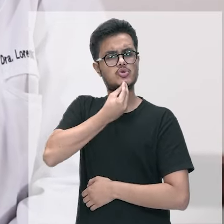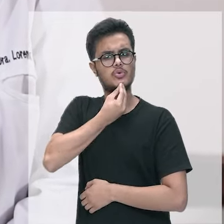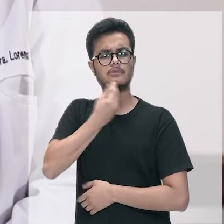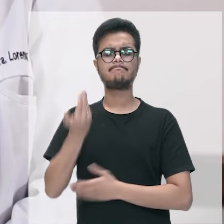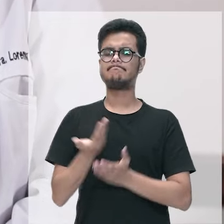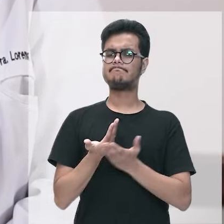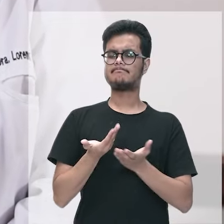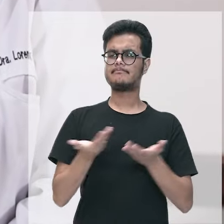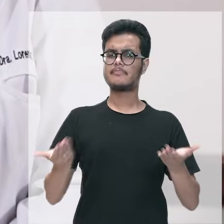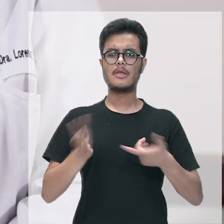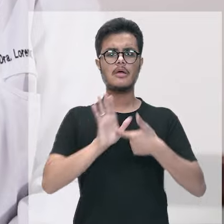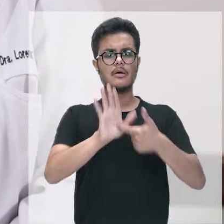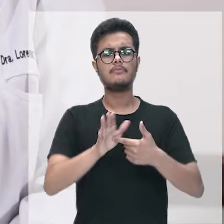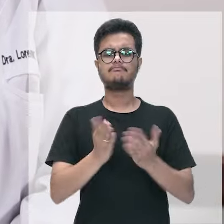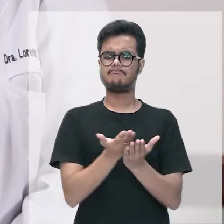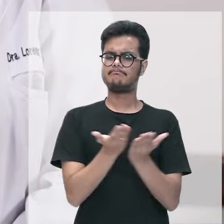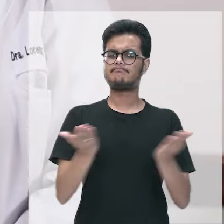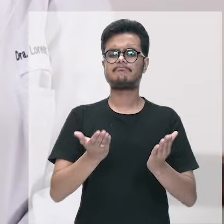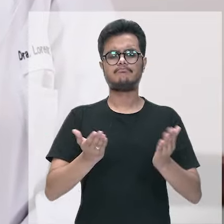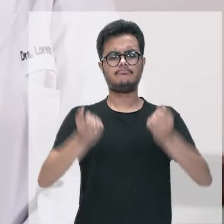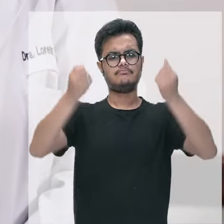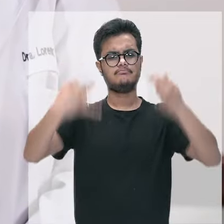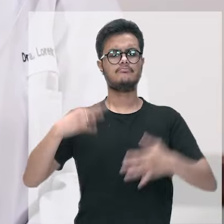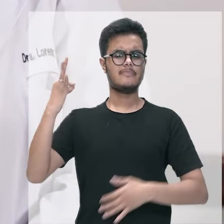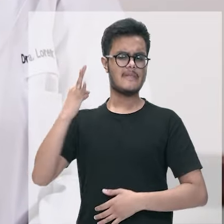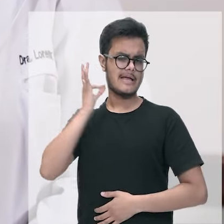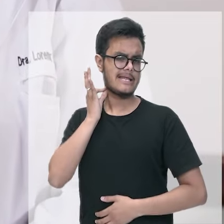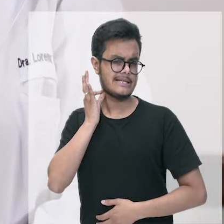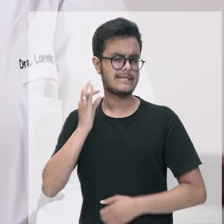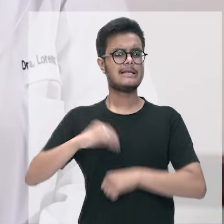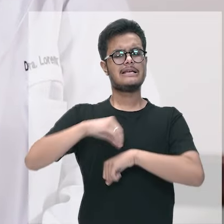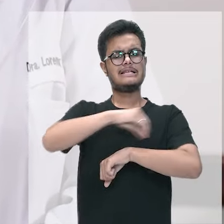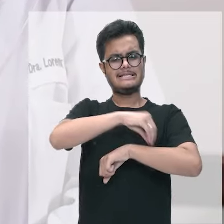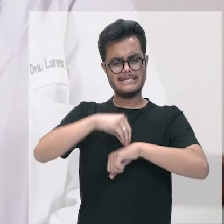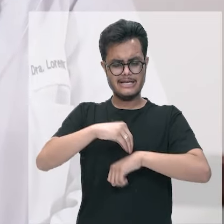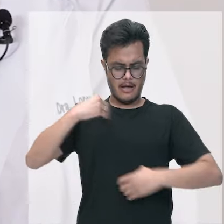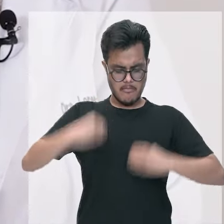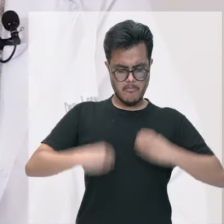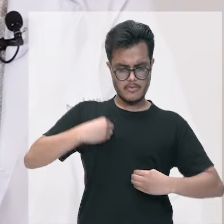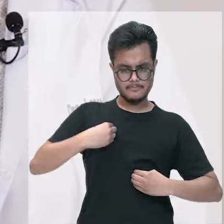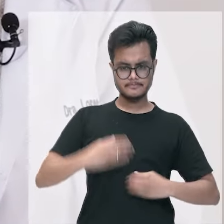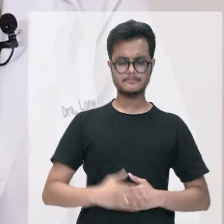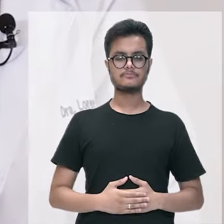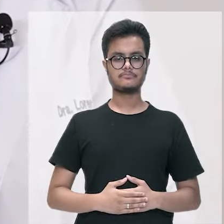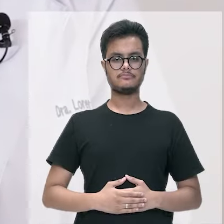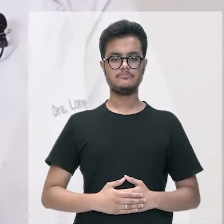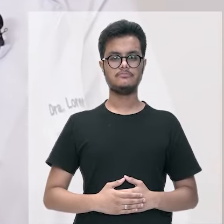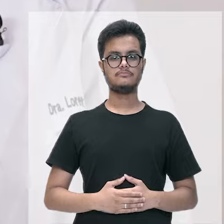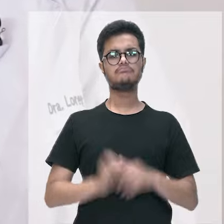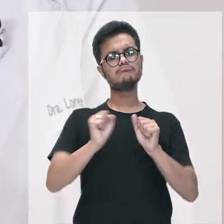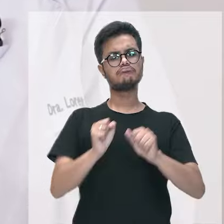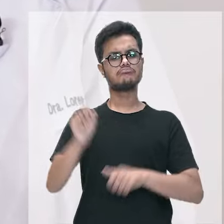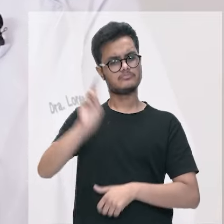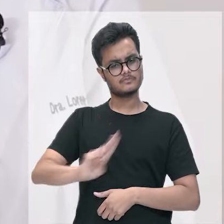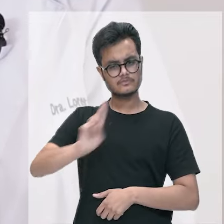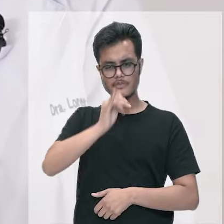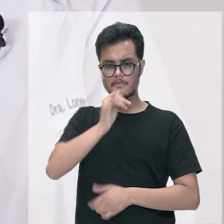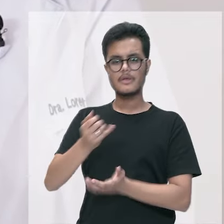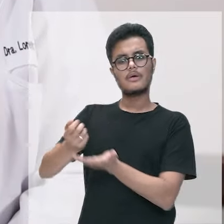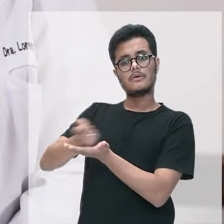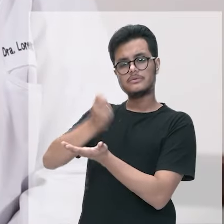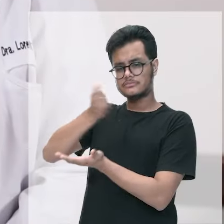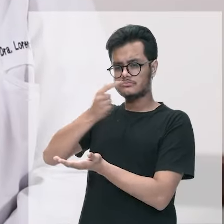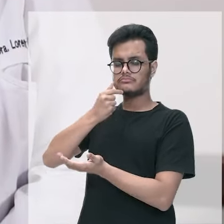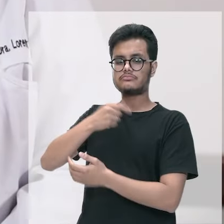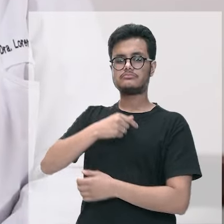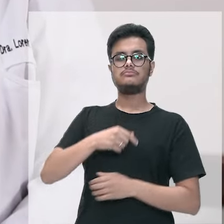vir aqui hoje falar com vocês um pouquinho sobre dengue, zika e chikungunya pode-se fazer uso de analgésicos